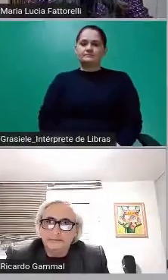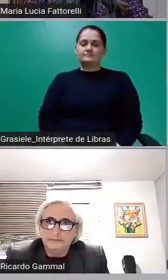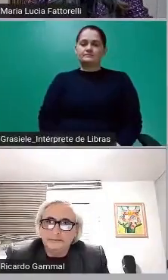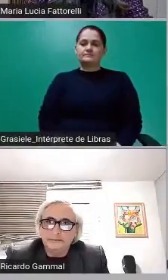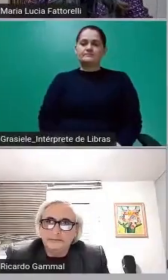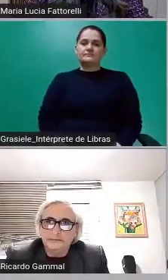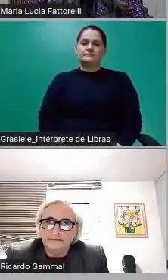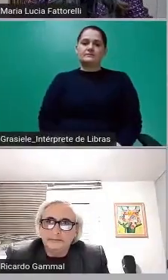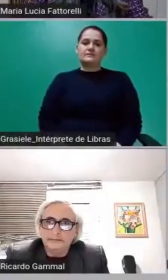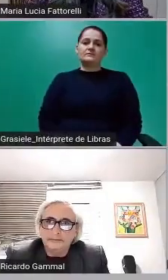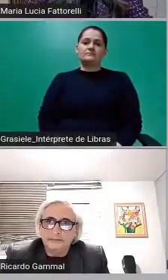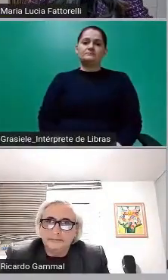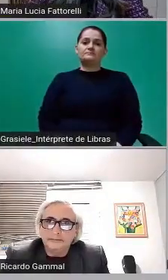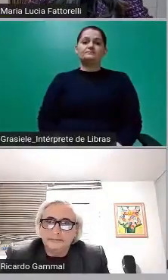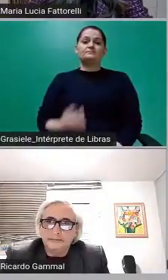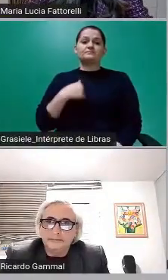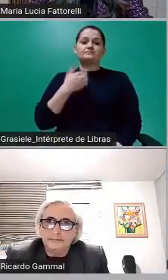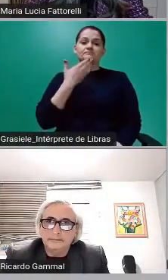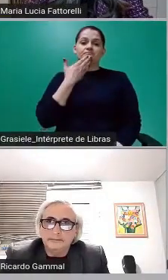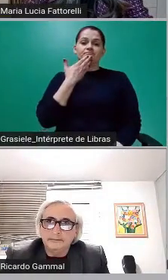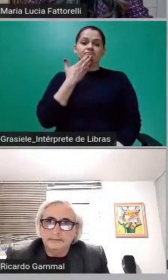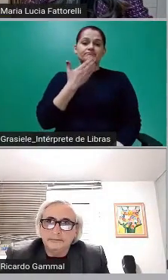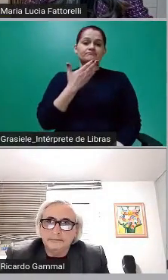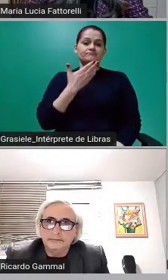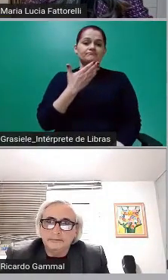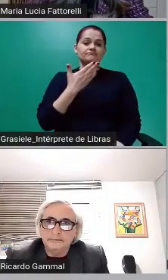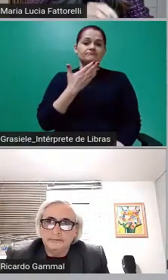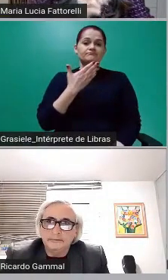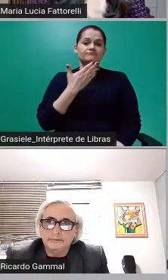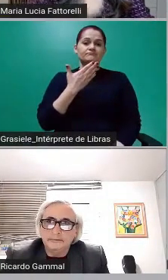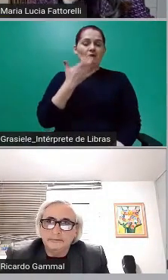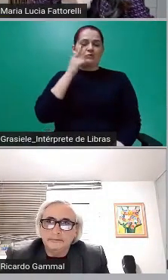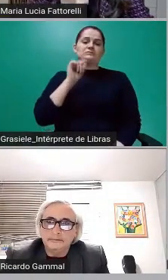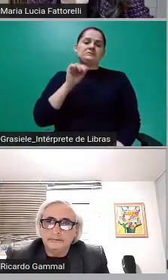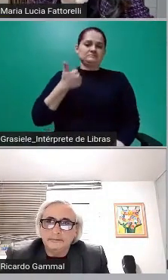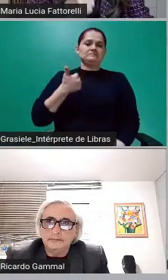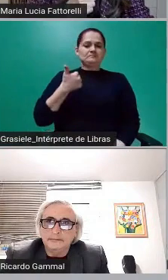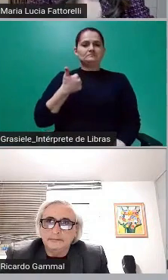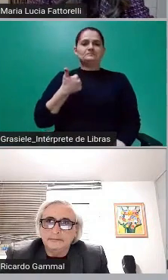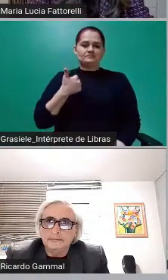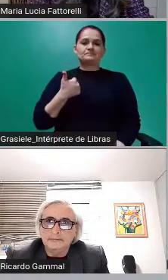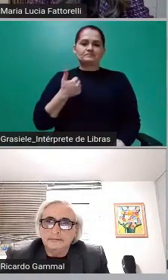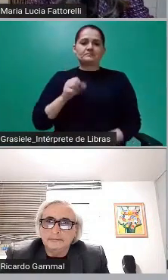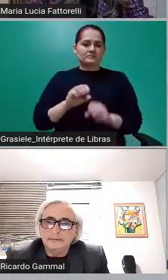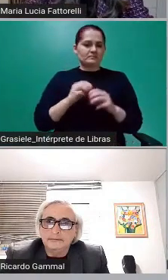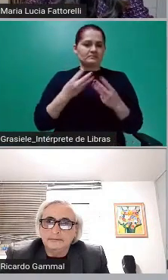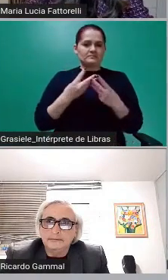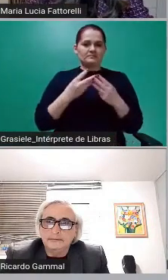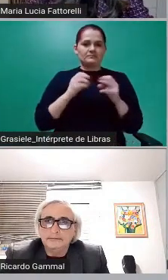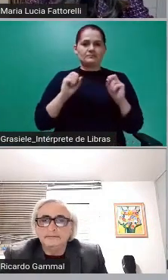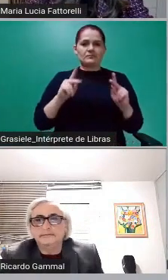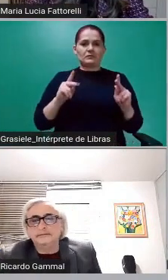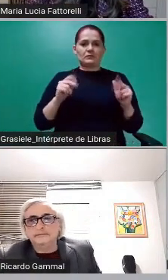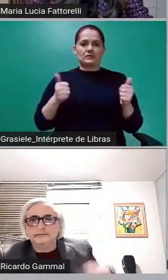Eu vou pedir o auxílio aqui, pronto. O slide já está colocadinho.